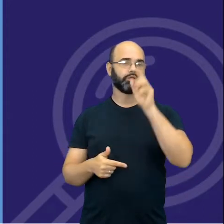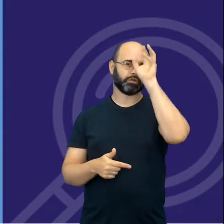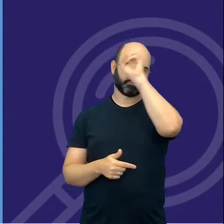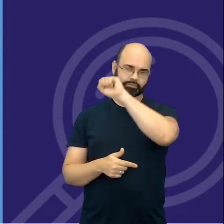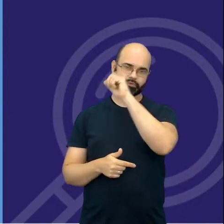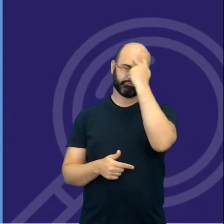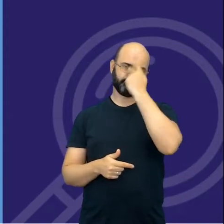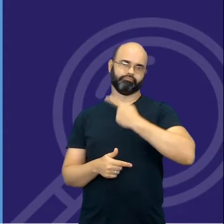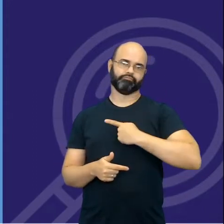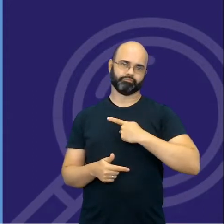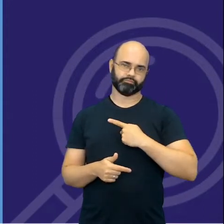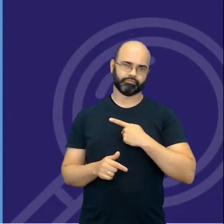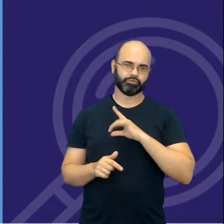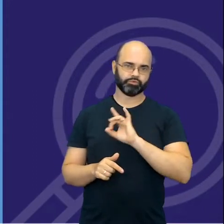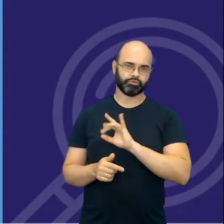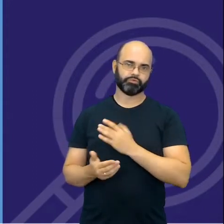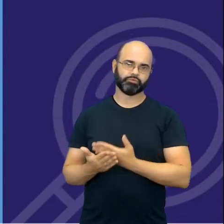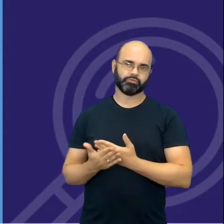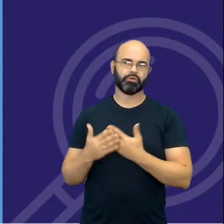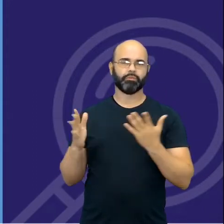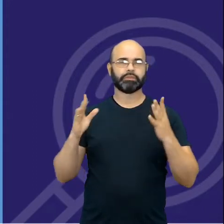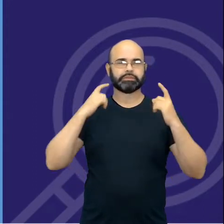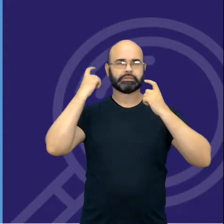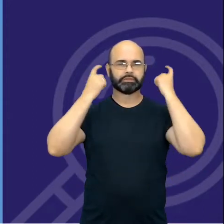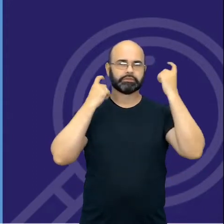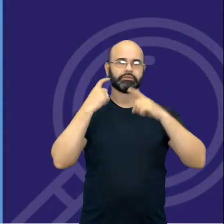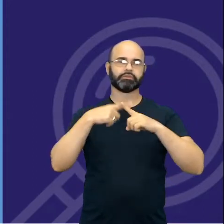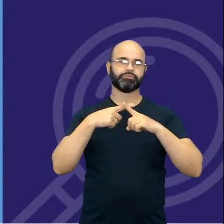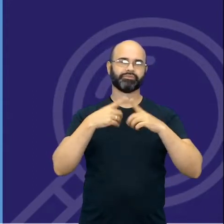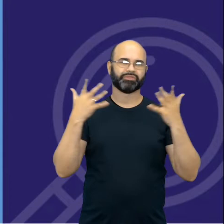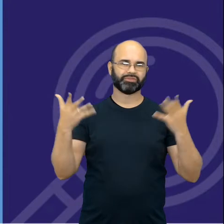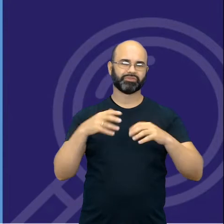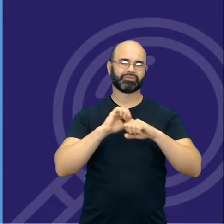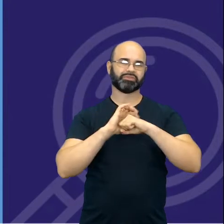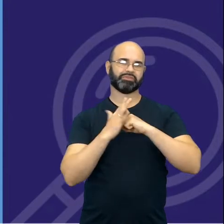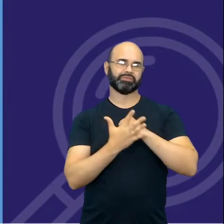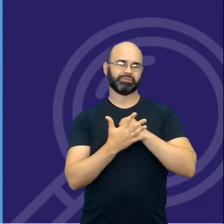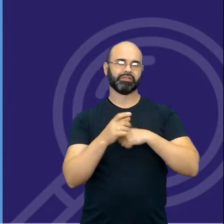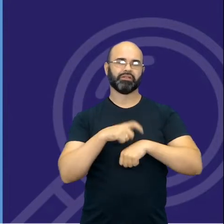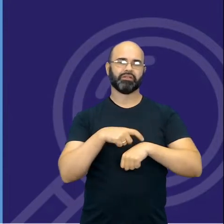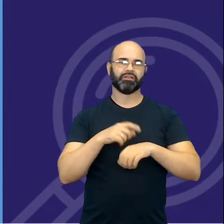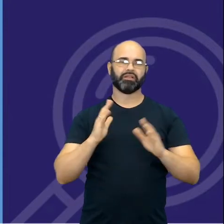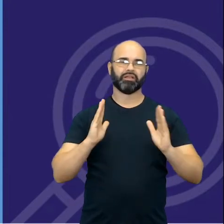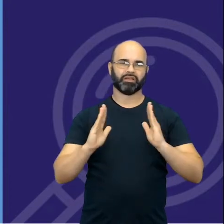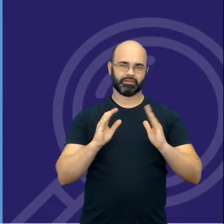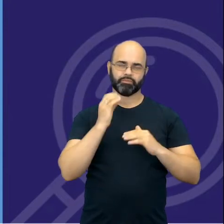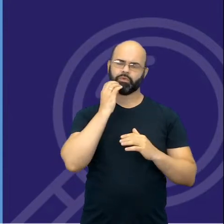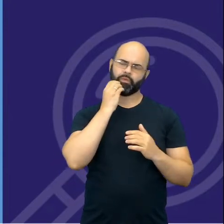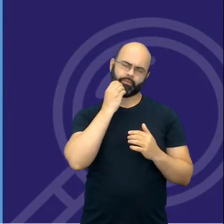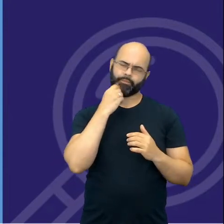Ah, nós estamos num momento de pandemia, mesmo quando não estamos, eu sempre tive essa atenção